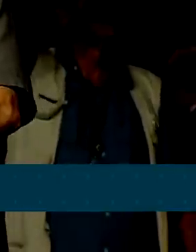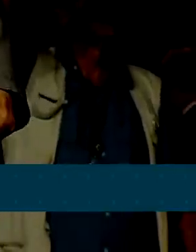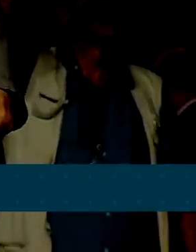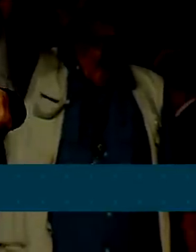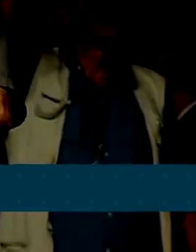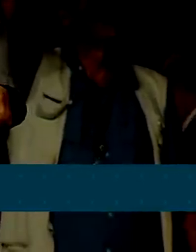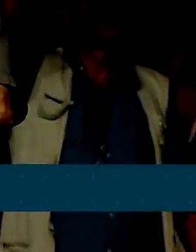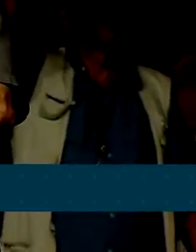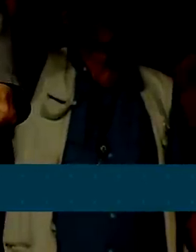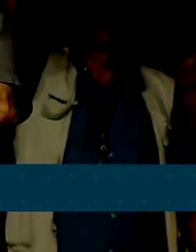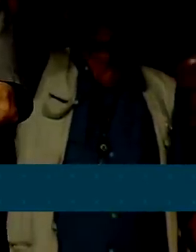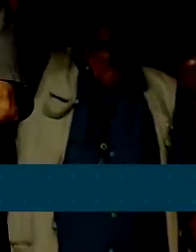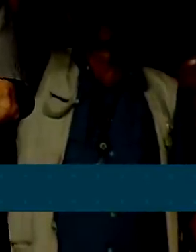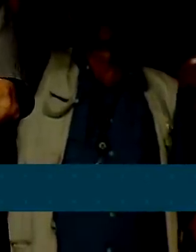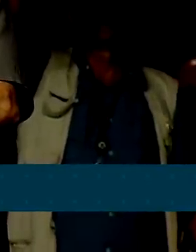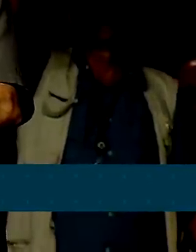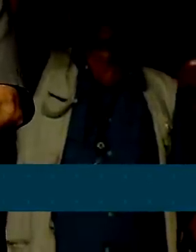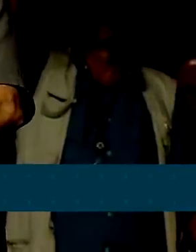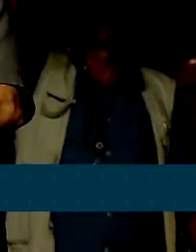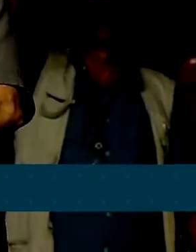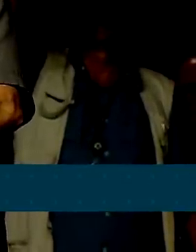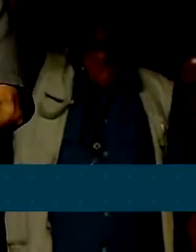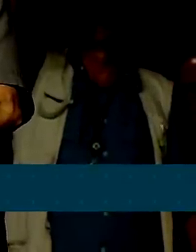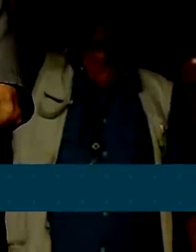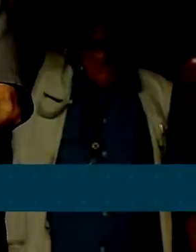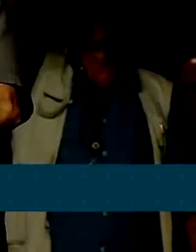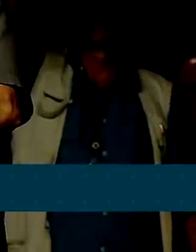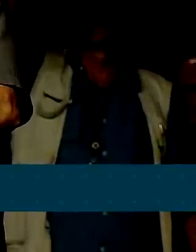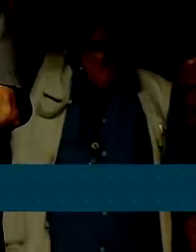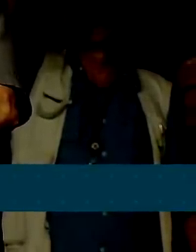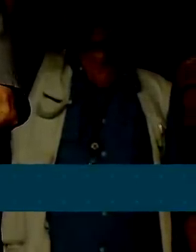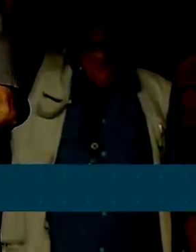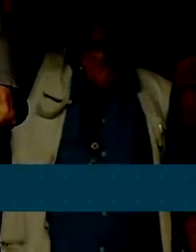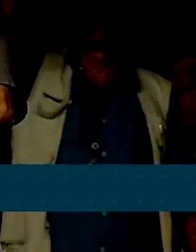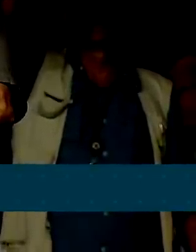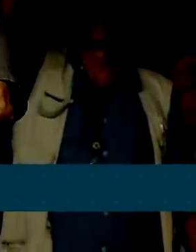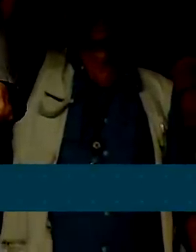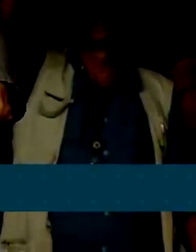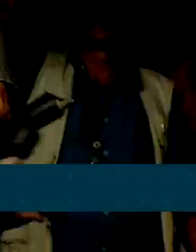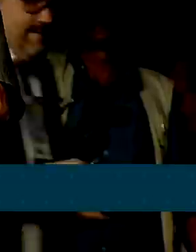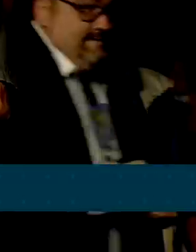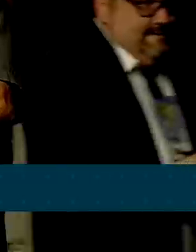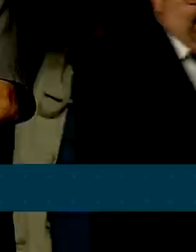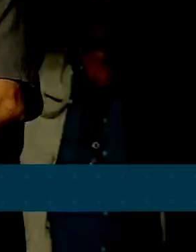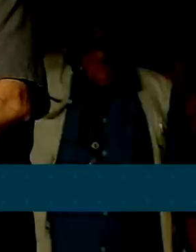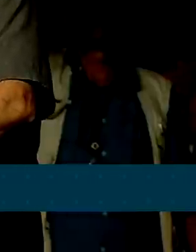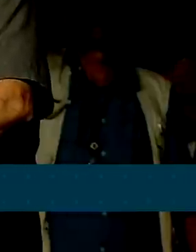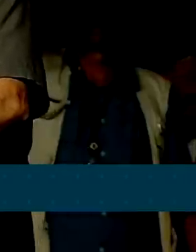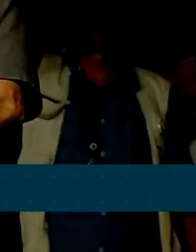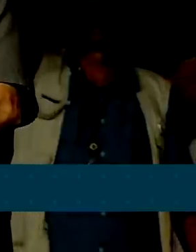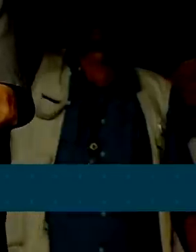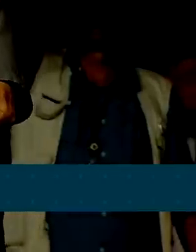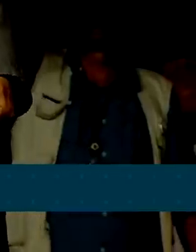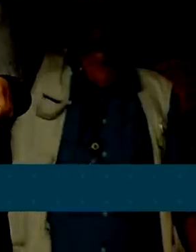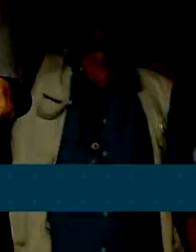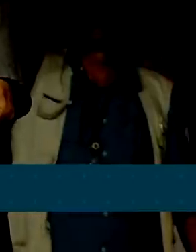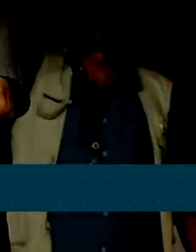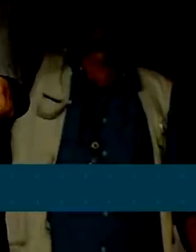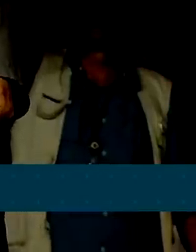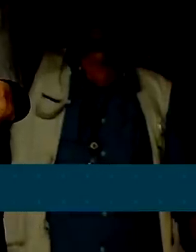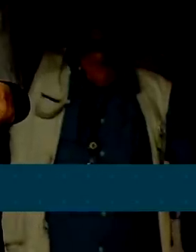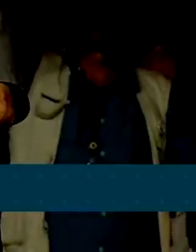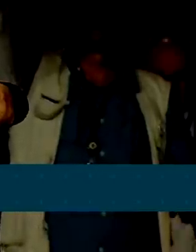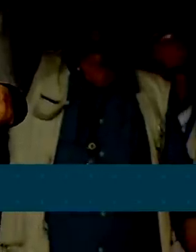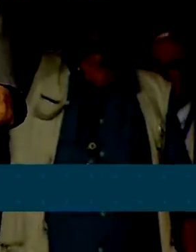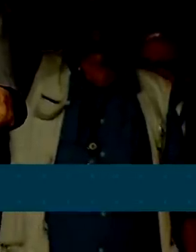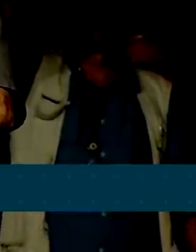do nosso povo. Bem demonstramos, por ocasião da pandemia, que tratamos da mesma forma todos